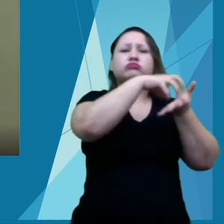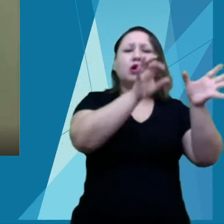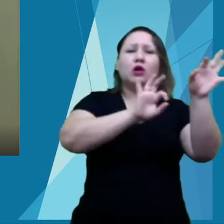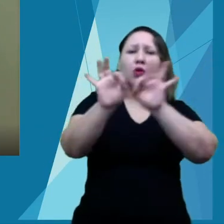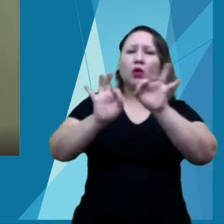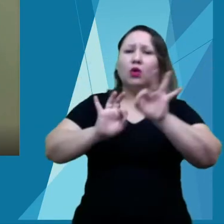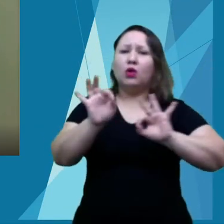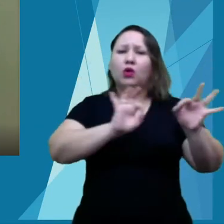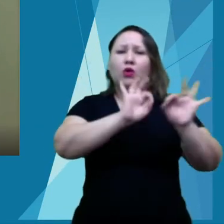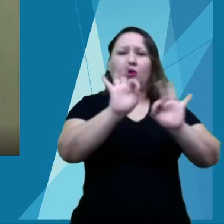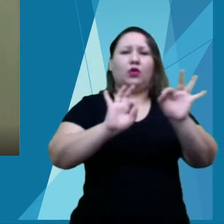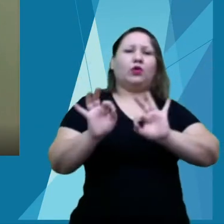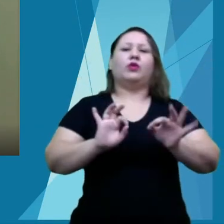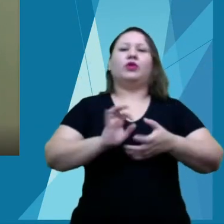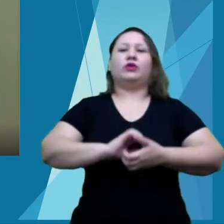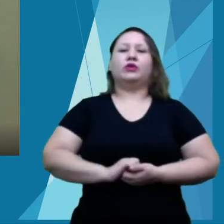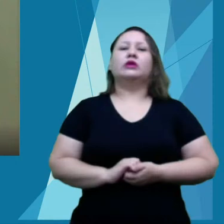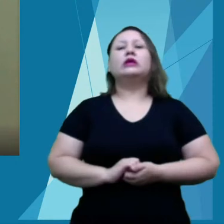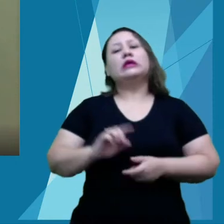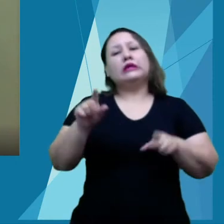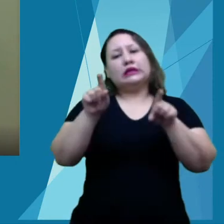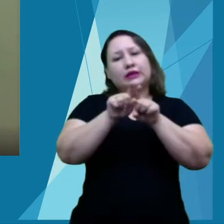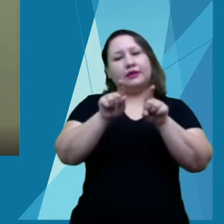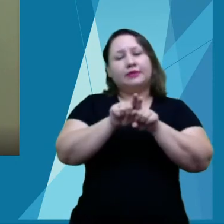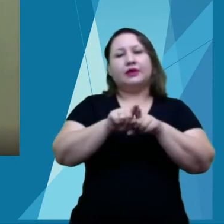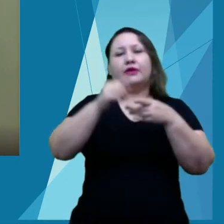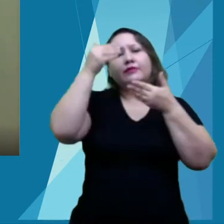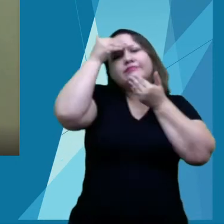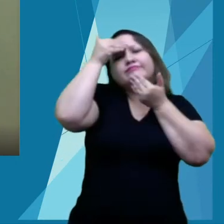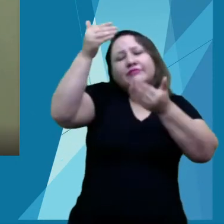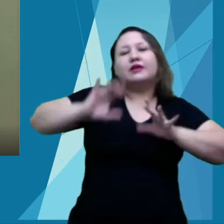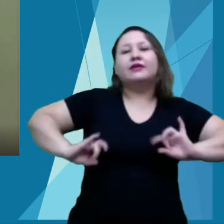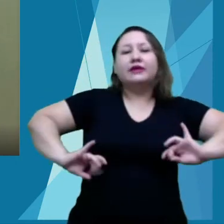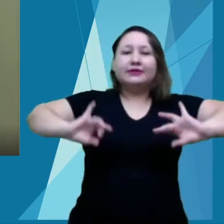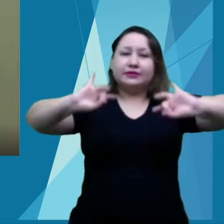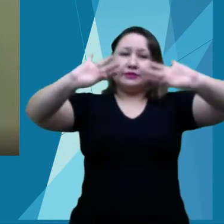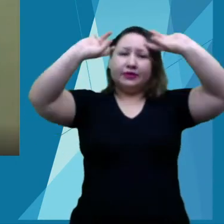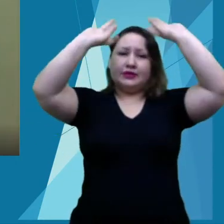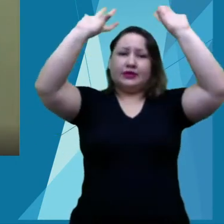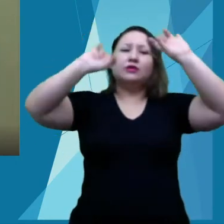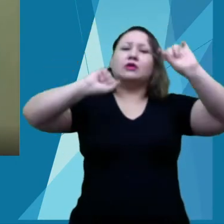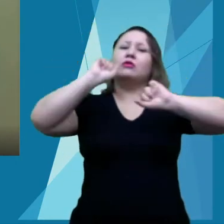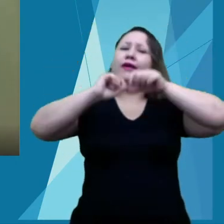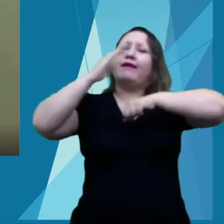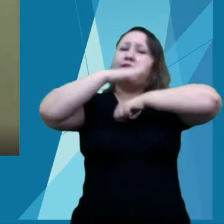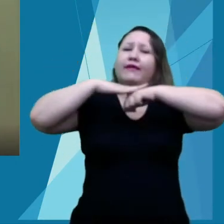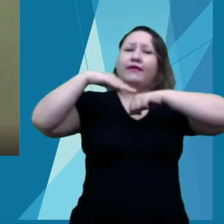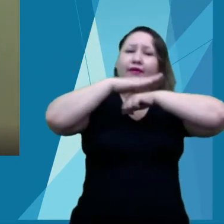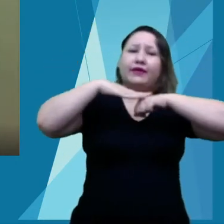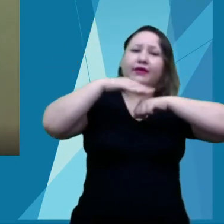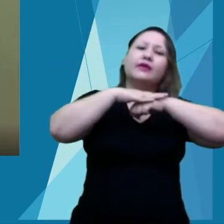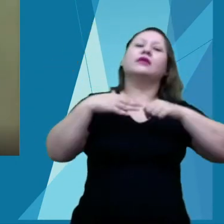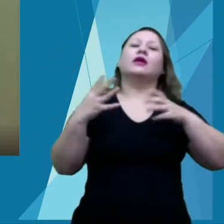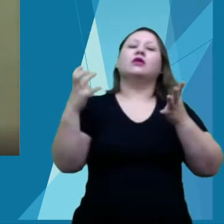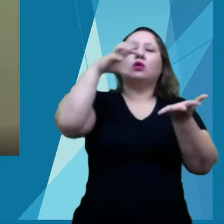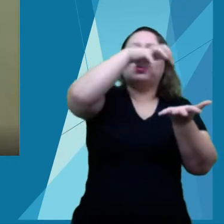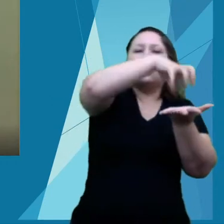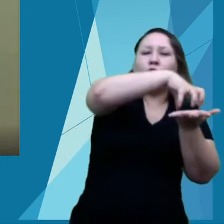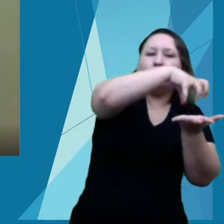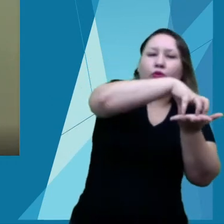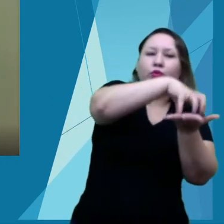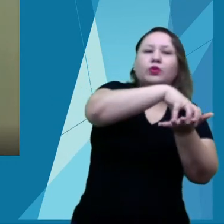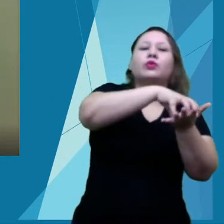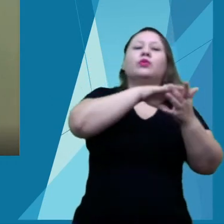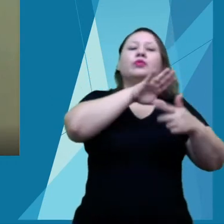2020. E, claro, uma saudação muito especial, muito carinhosa à equipe PROEX, dos quais